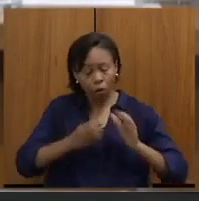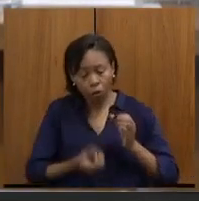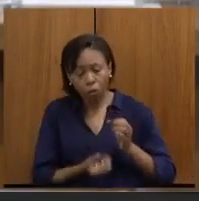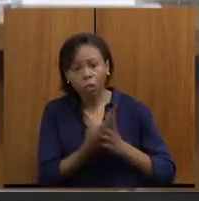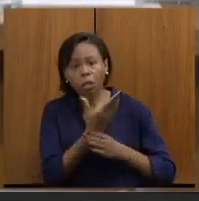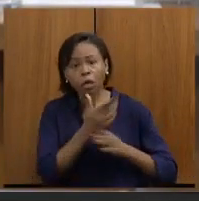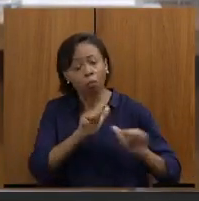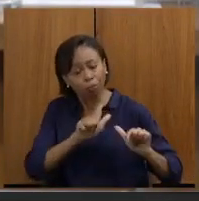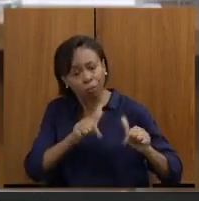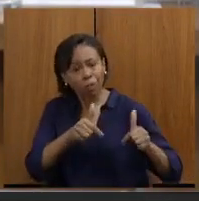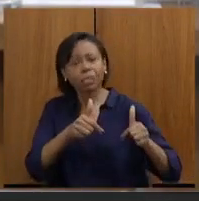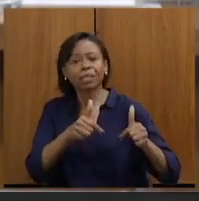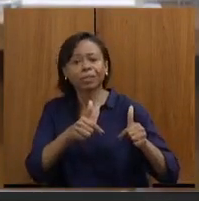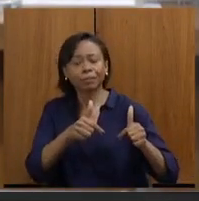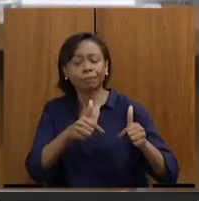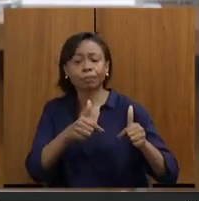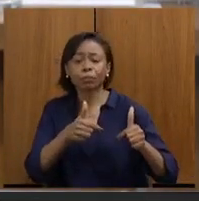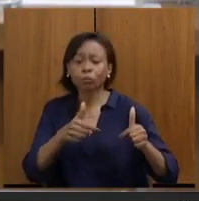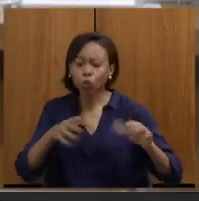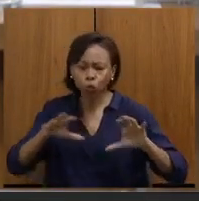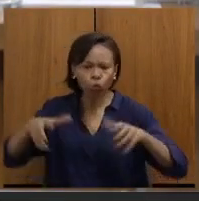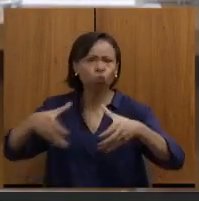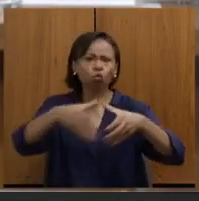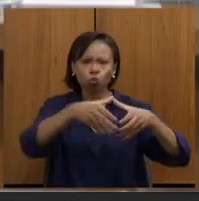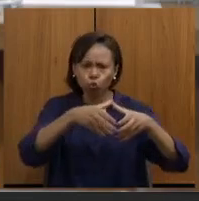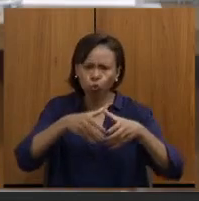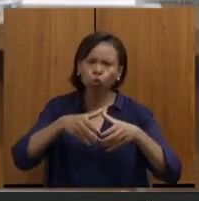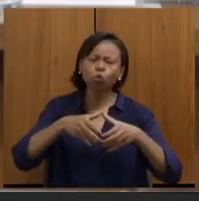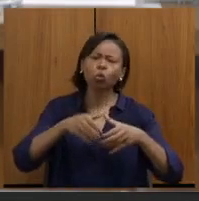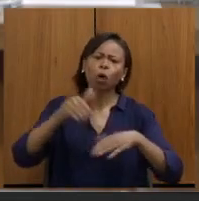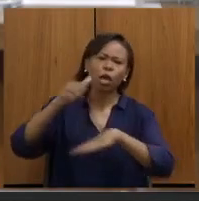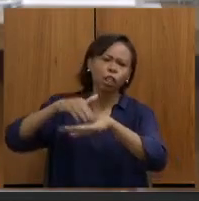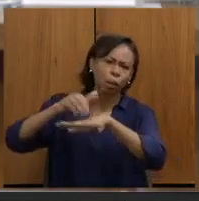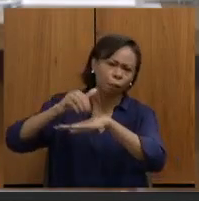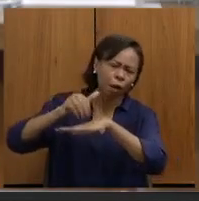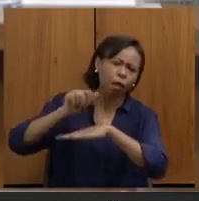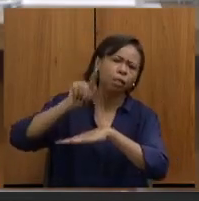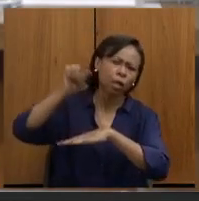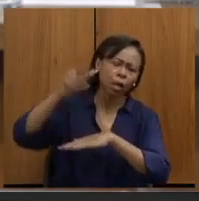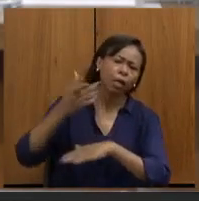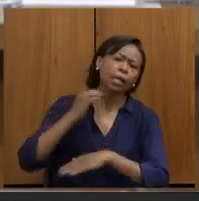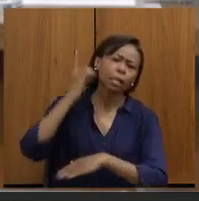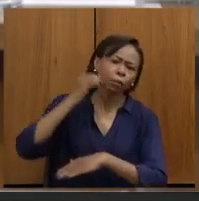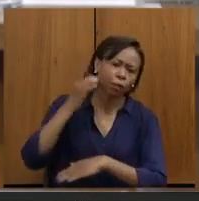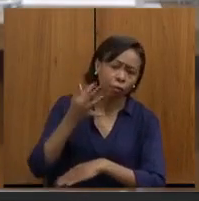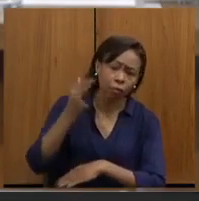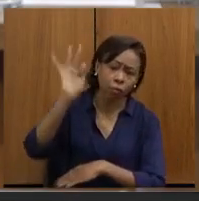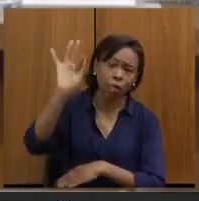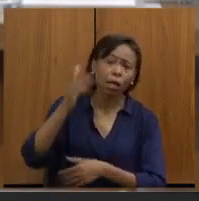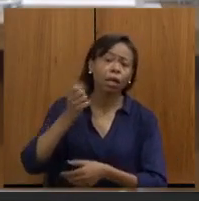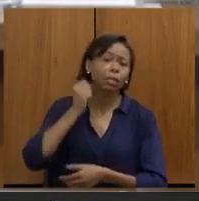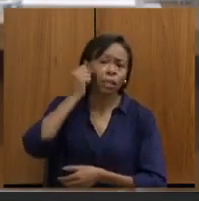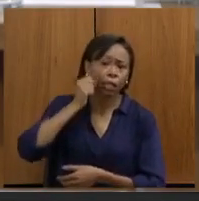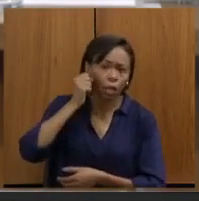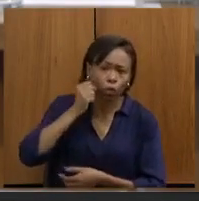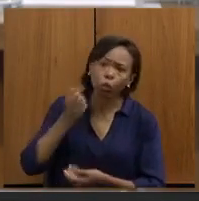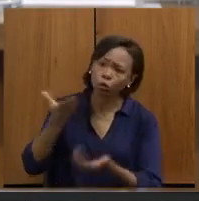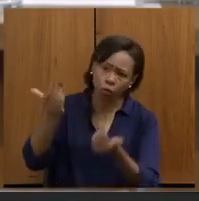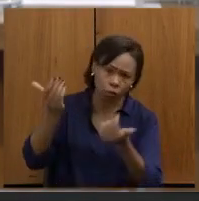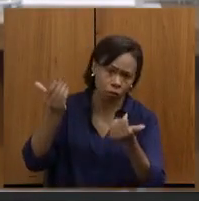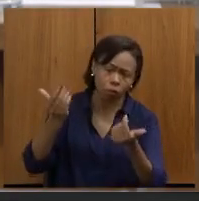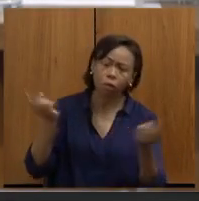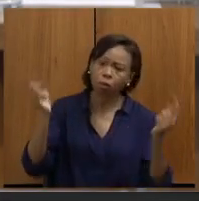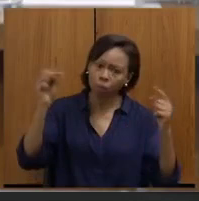conjunta, deputado, chamando também a bancada de deputados federais, senadores, e dizer, olha, é um pleito